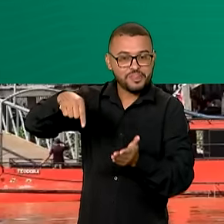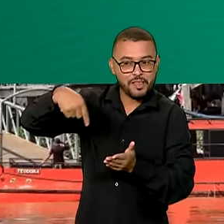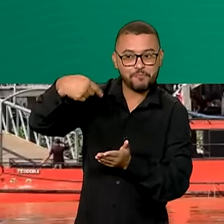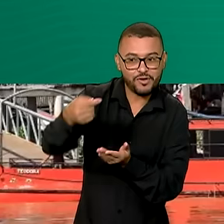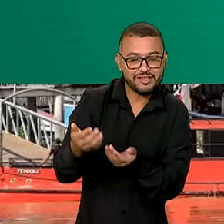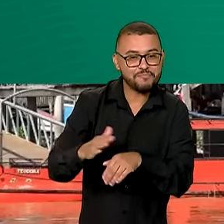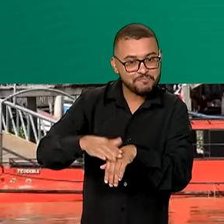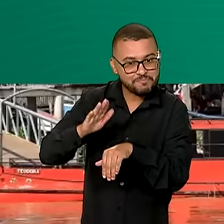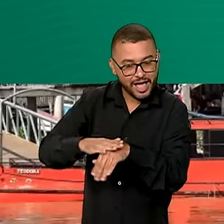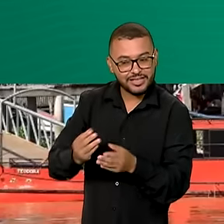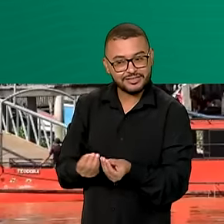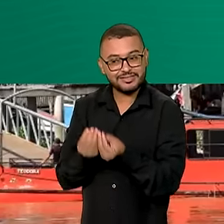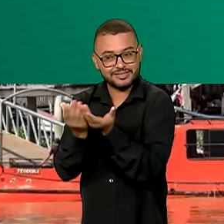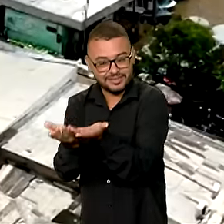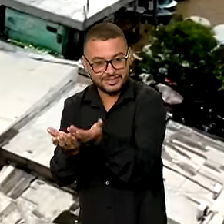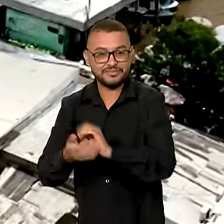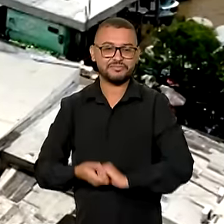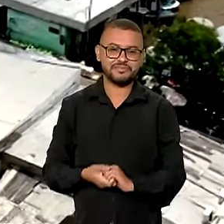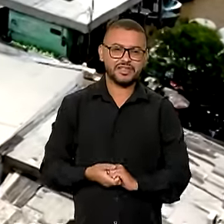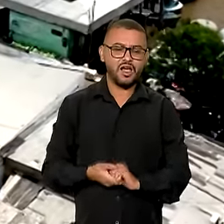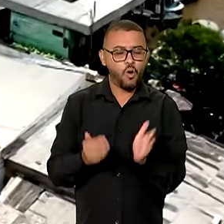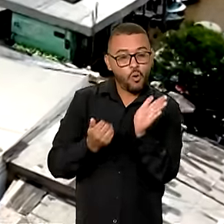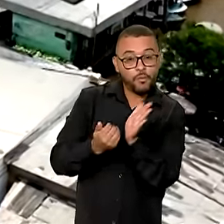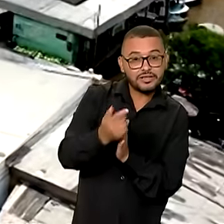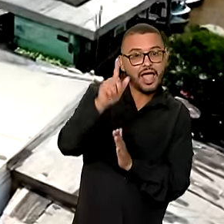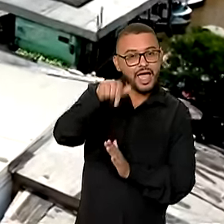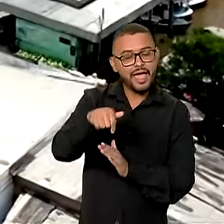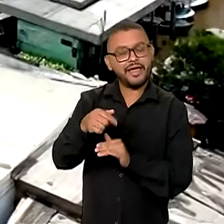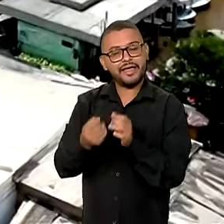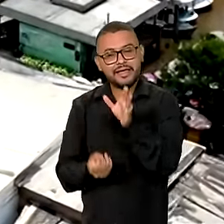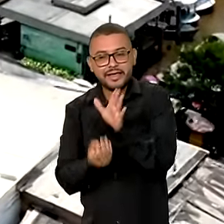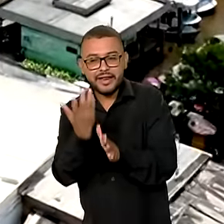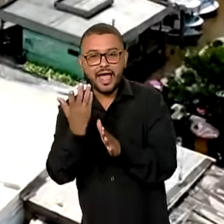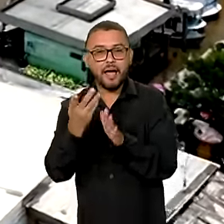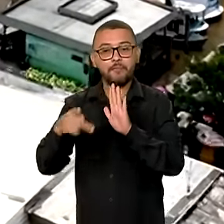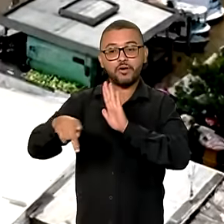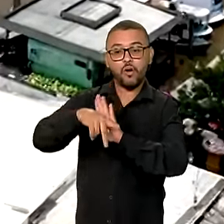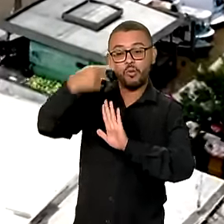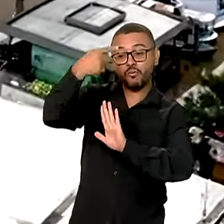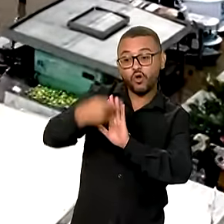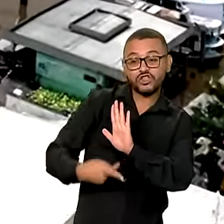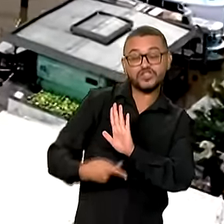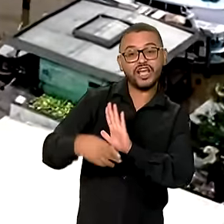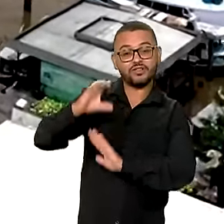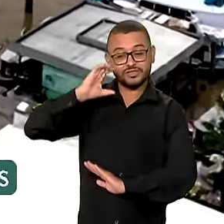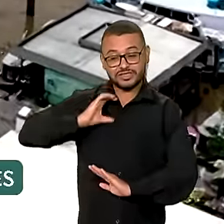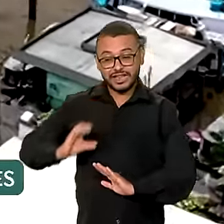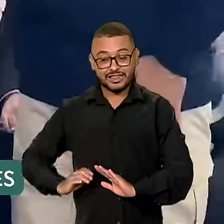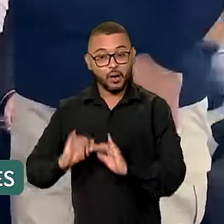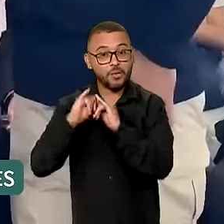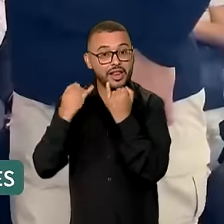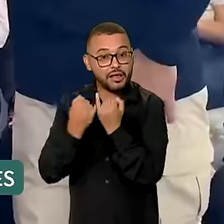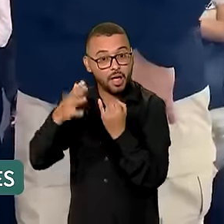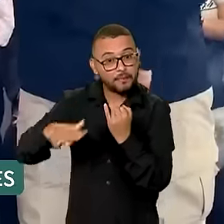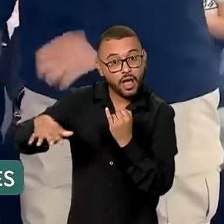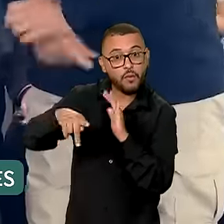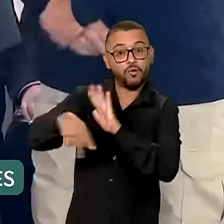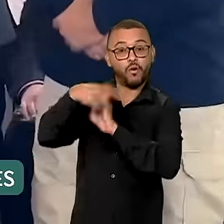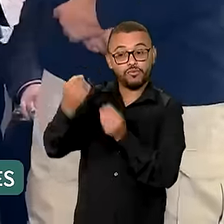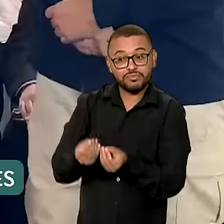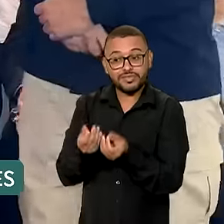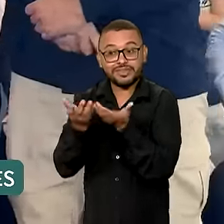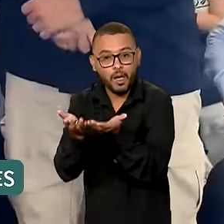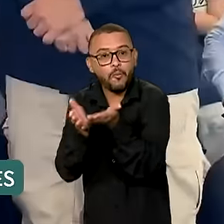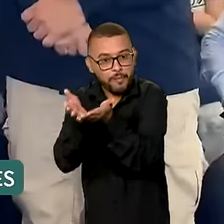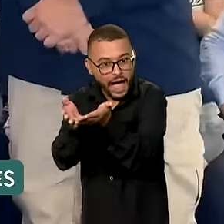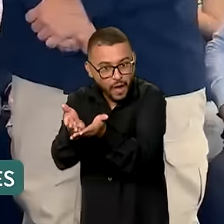a receber as embarcações. A iniciativa é desenvolvida no âmbito do programa Cidadania Marajó. Além da entrega dos